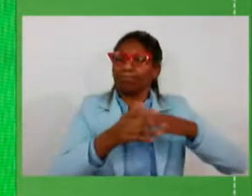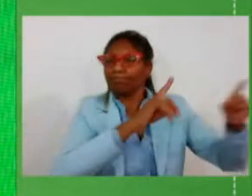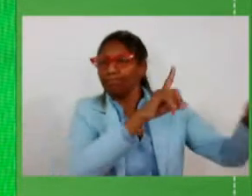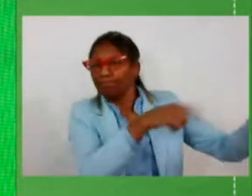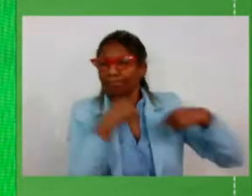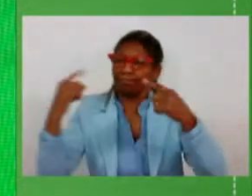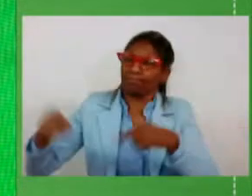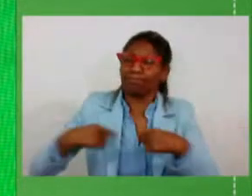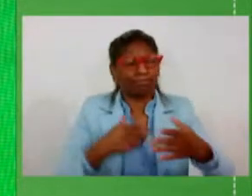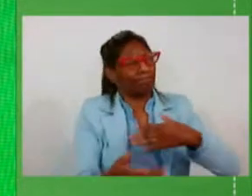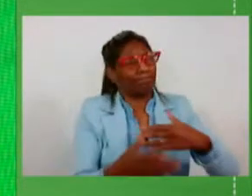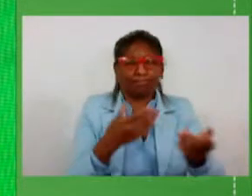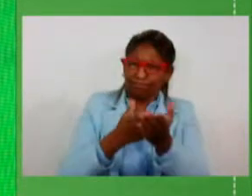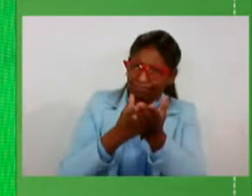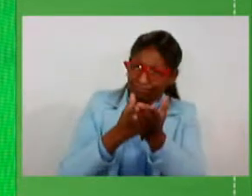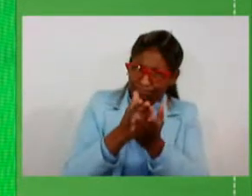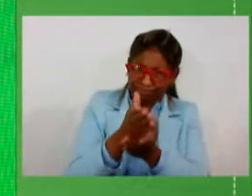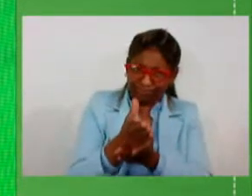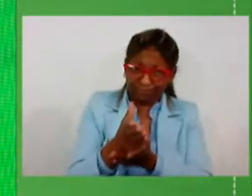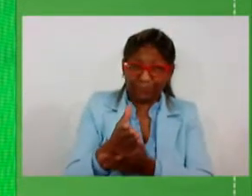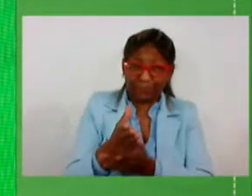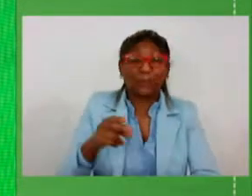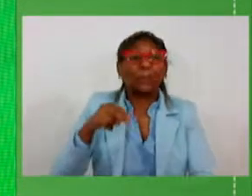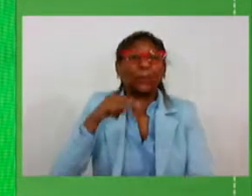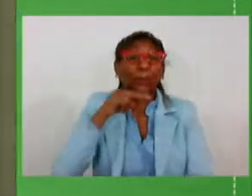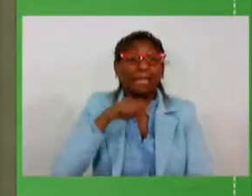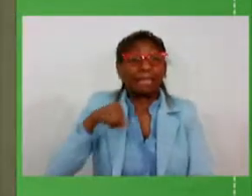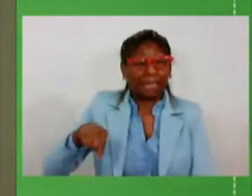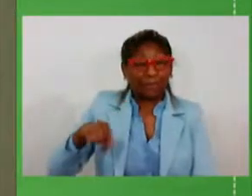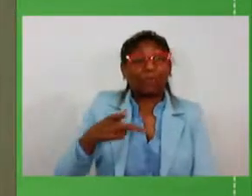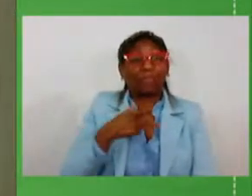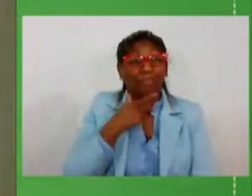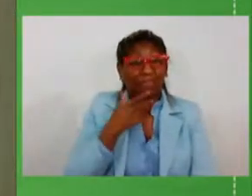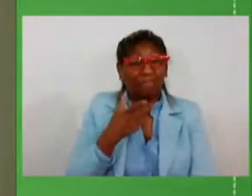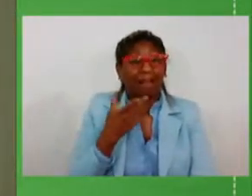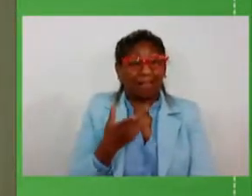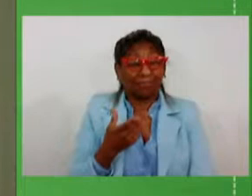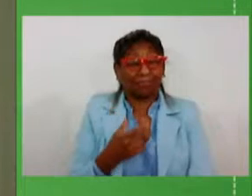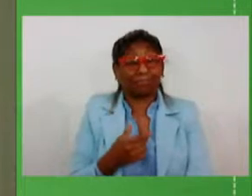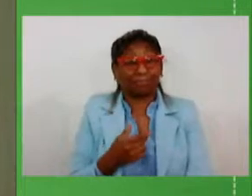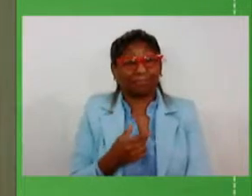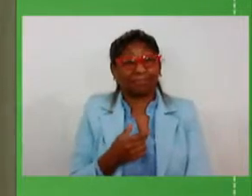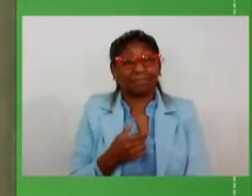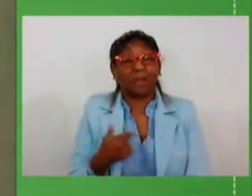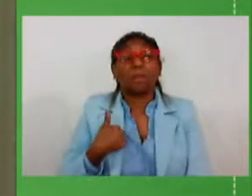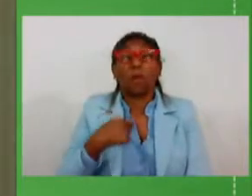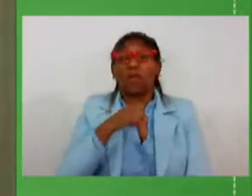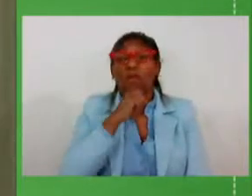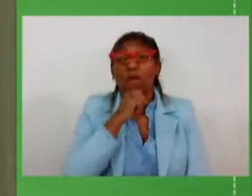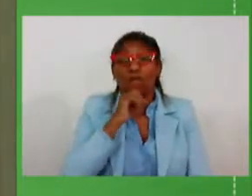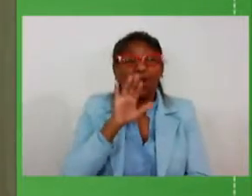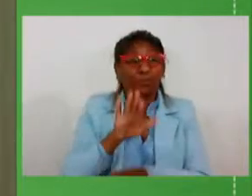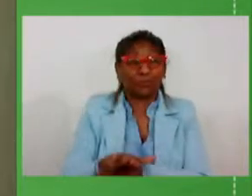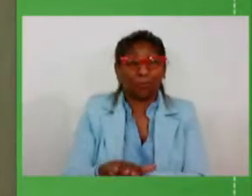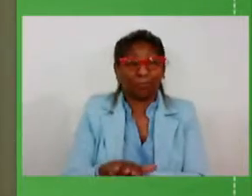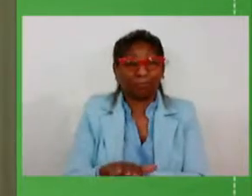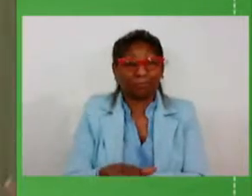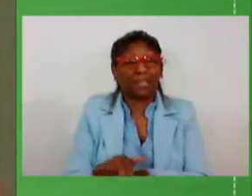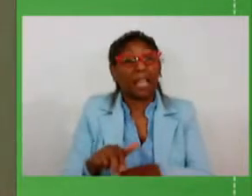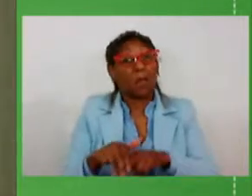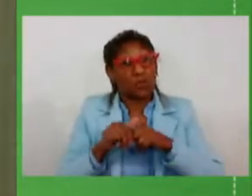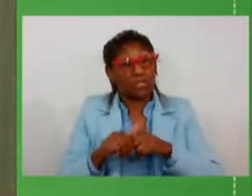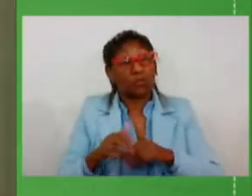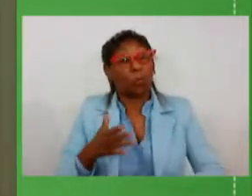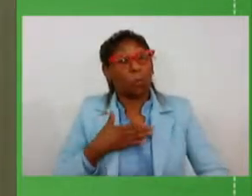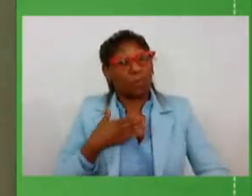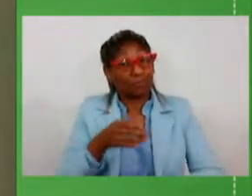e ele vai poder dizer deputado ao seu deputado Lucas meu vovô ajudou e é por isso que o meu estado